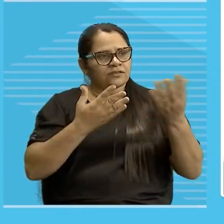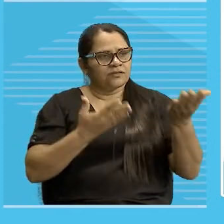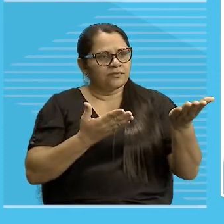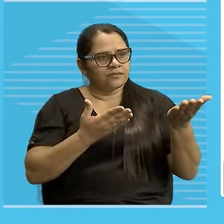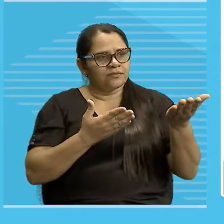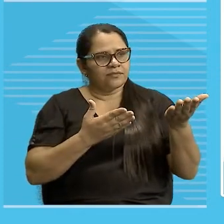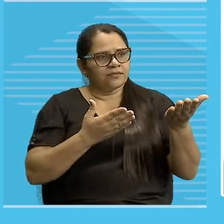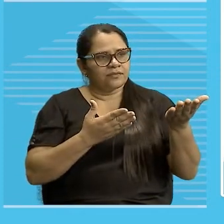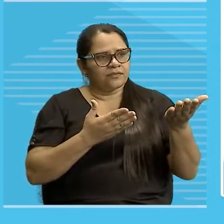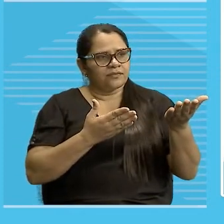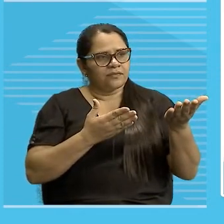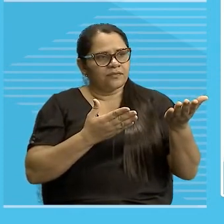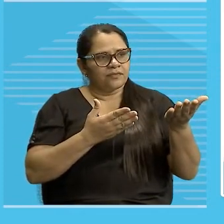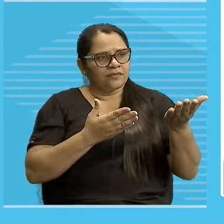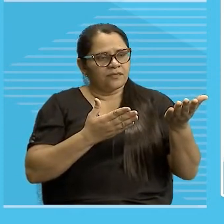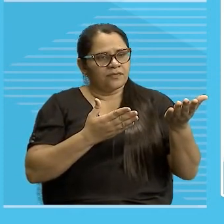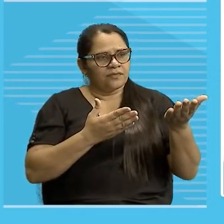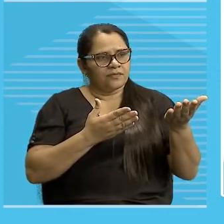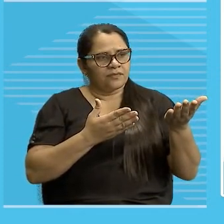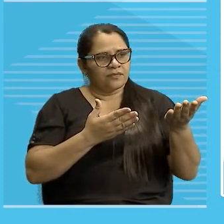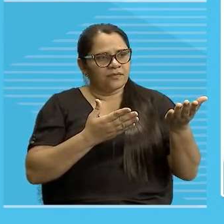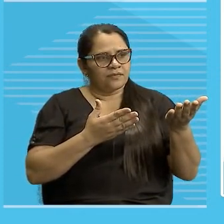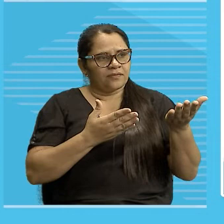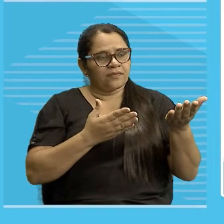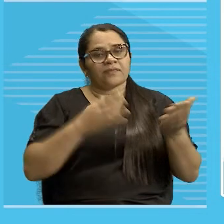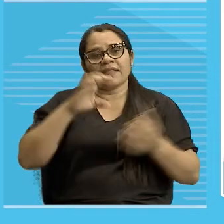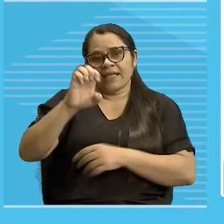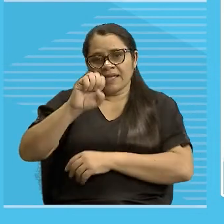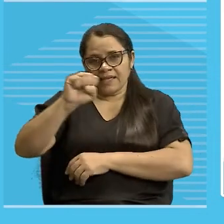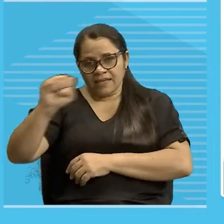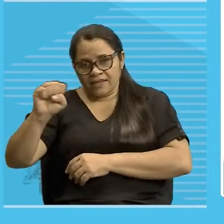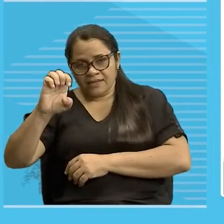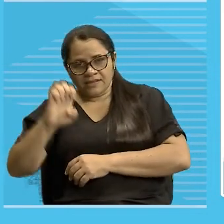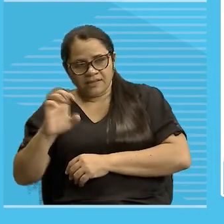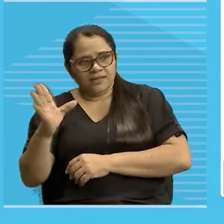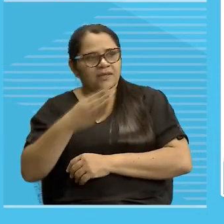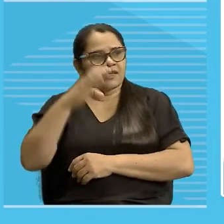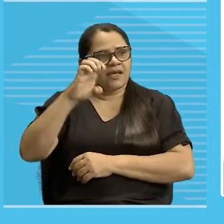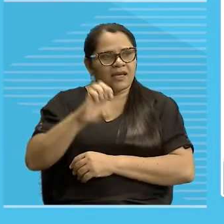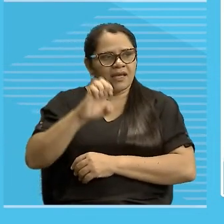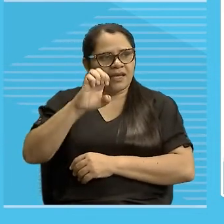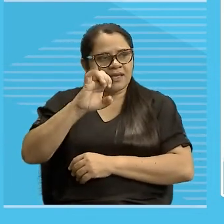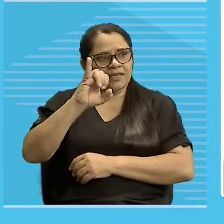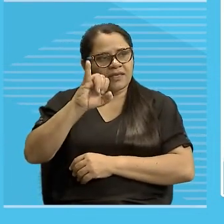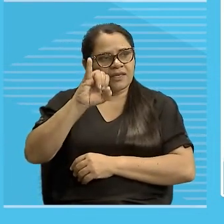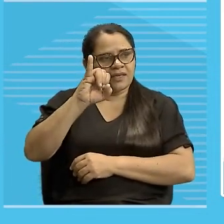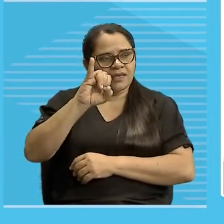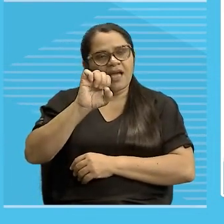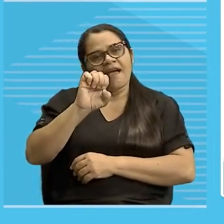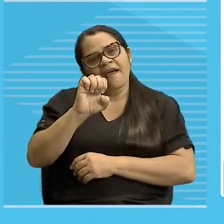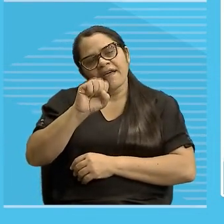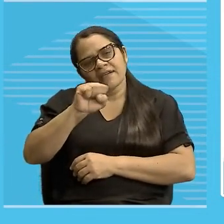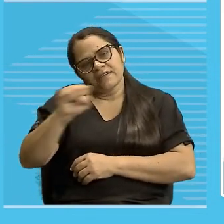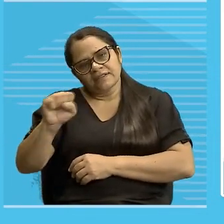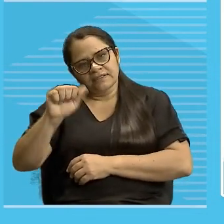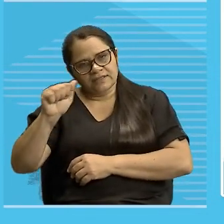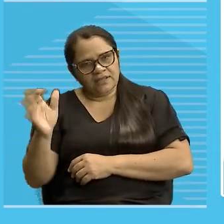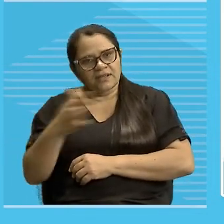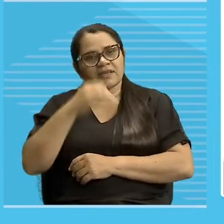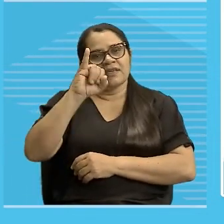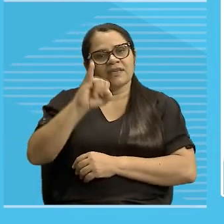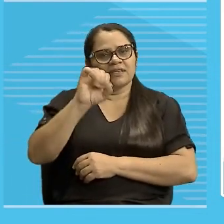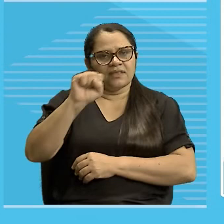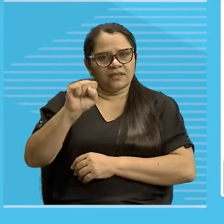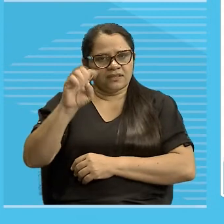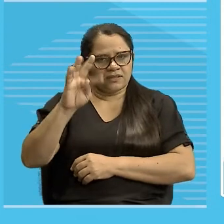ó, para cá, esse exercício refere a isso que já foi mencionado, então, enquanto que o esta